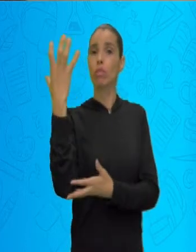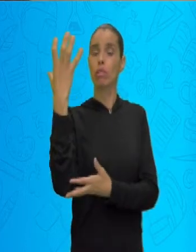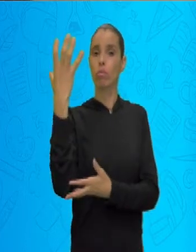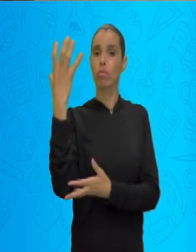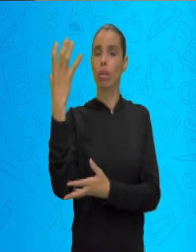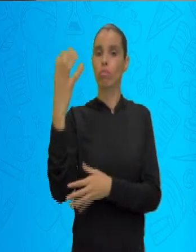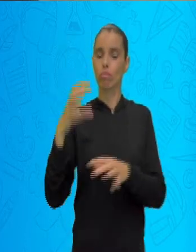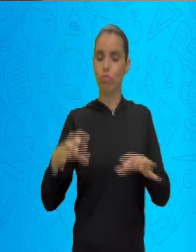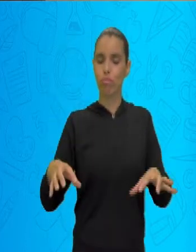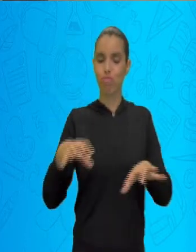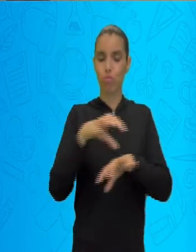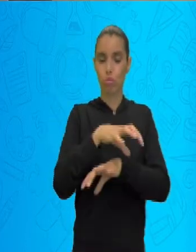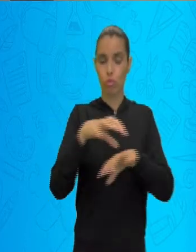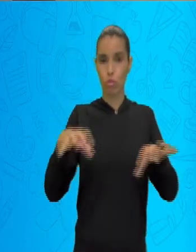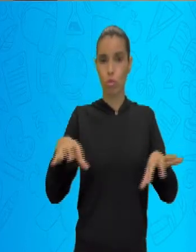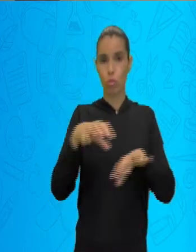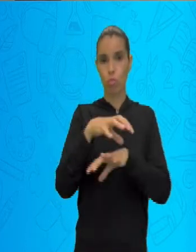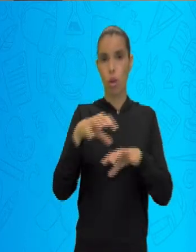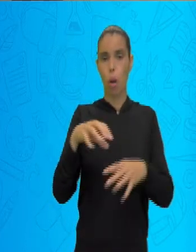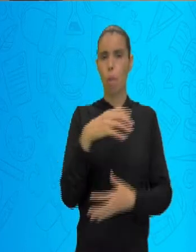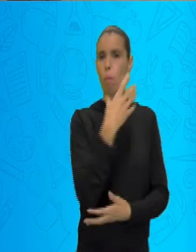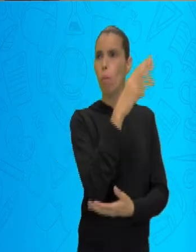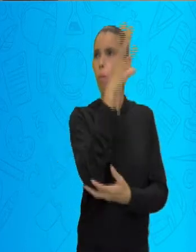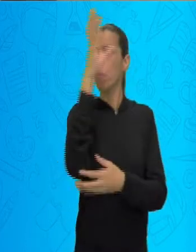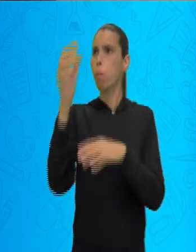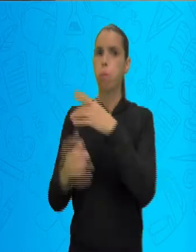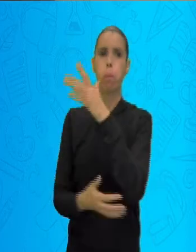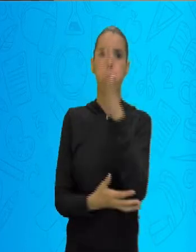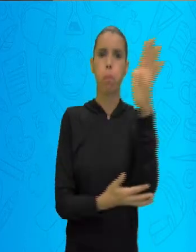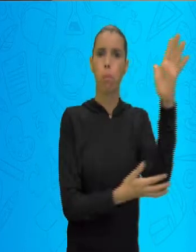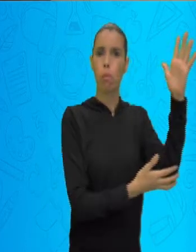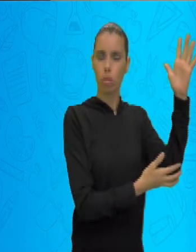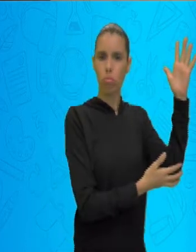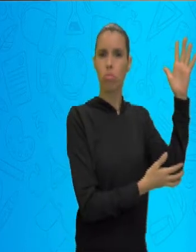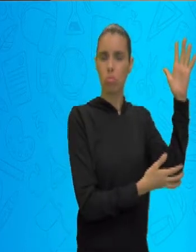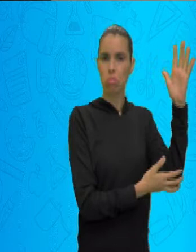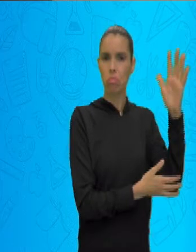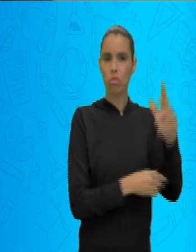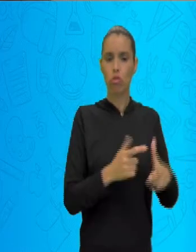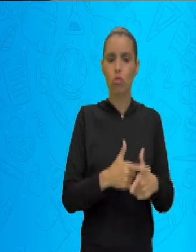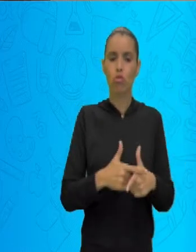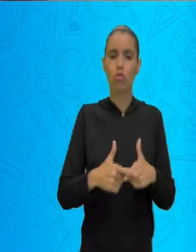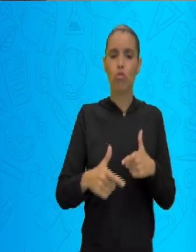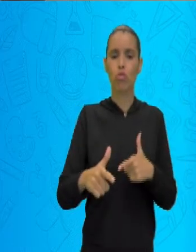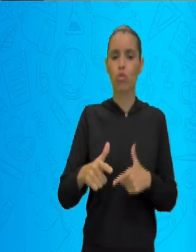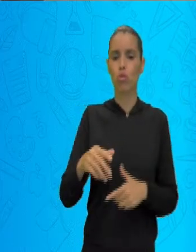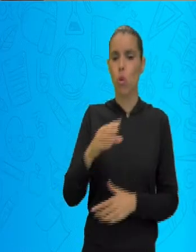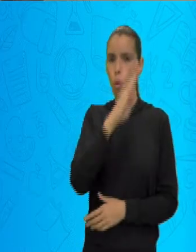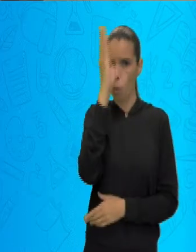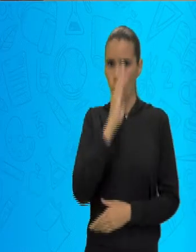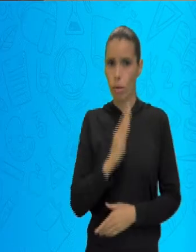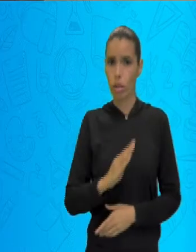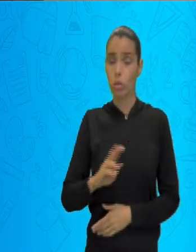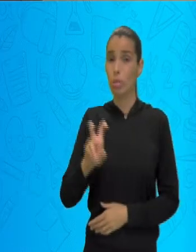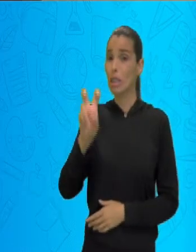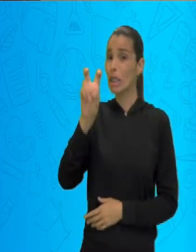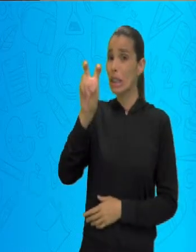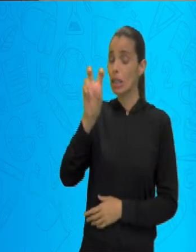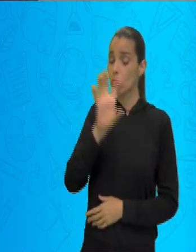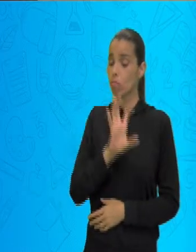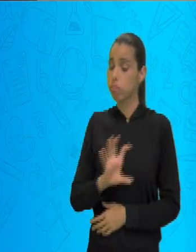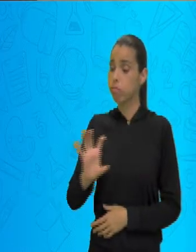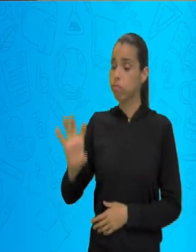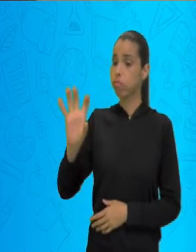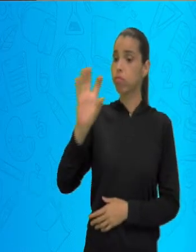e ela dividiu o país em cinco regiões. Alguns